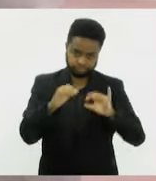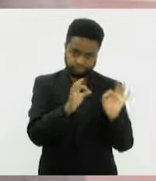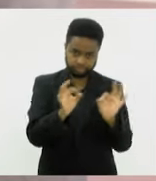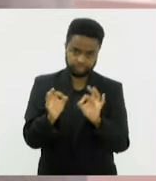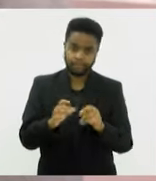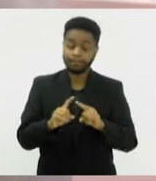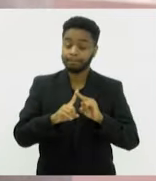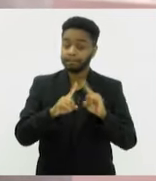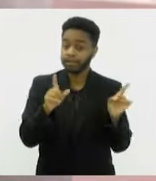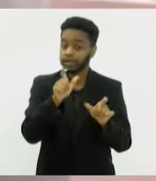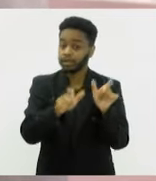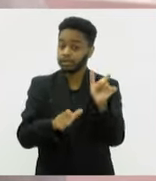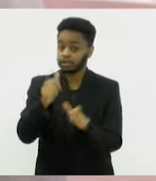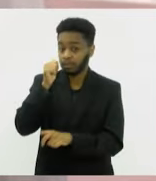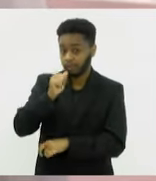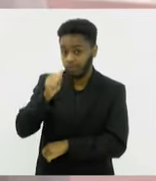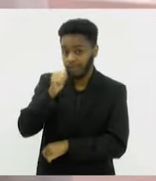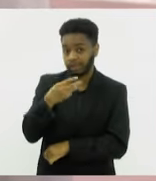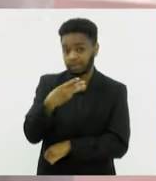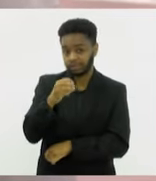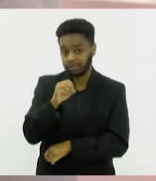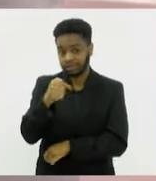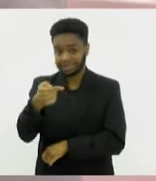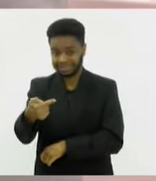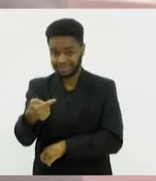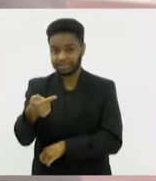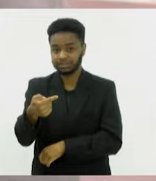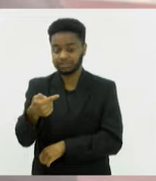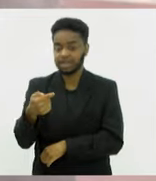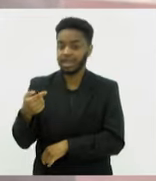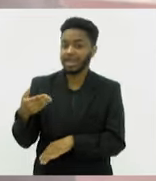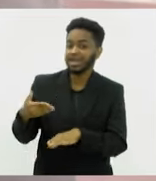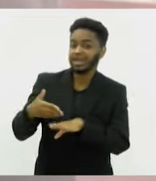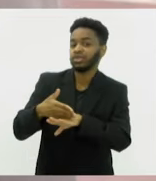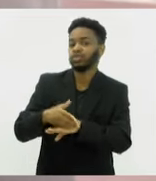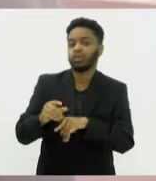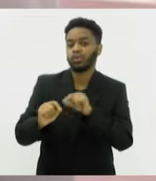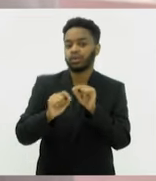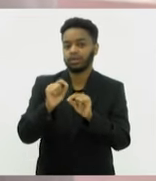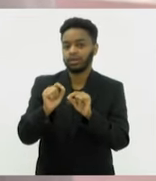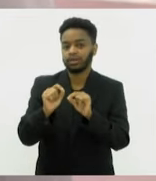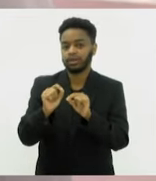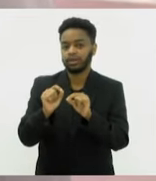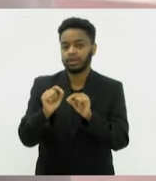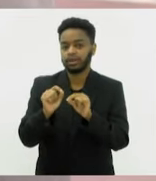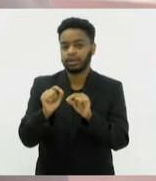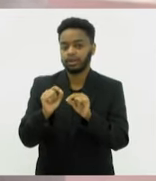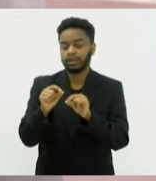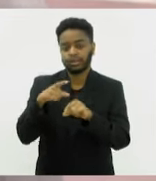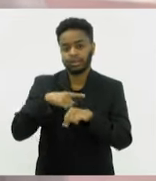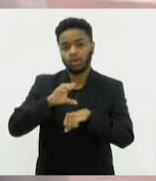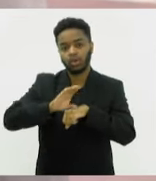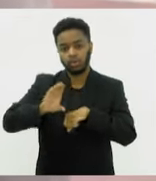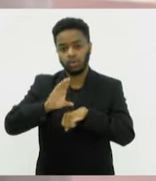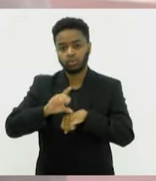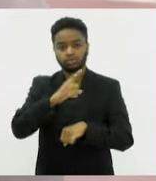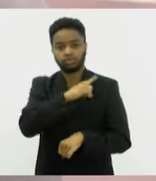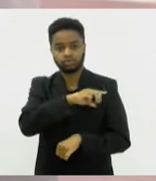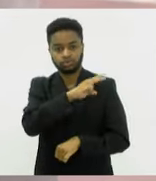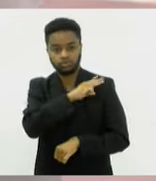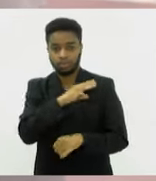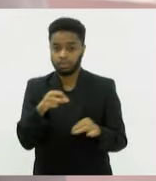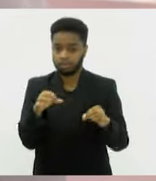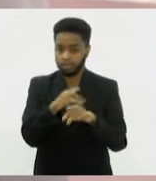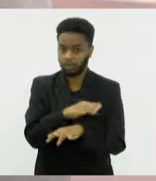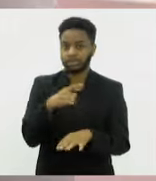as mulheres, essas 307, já entraram com os seus cursos, ensinos médios. Elas já